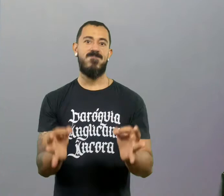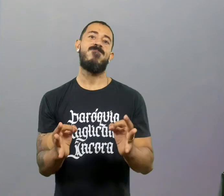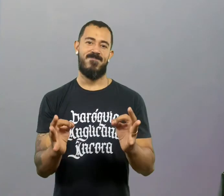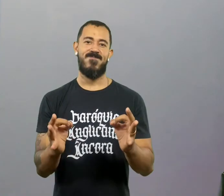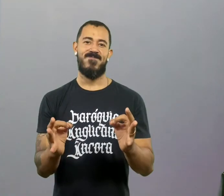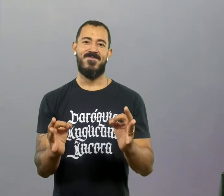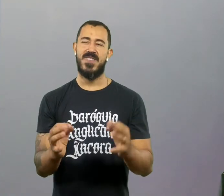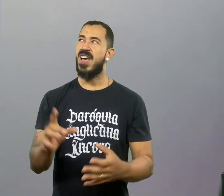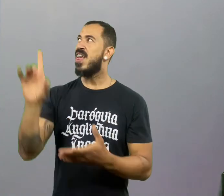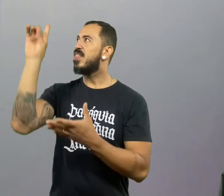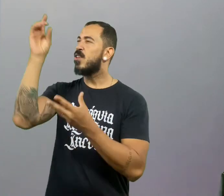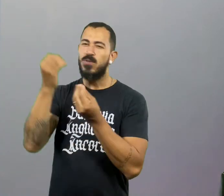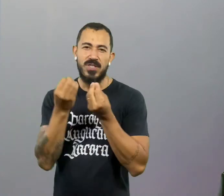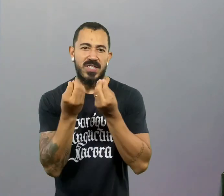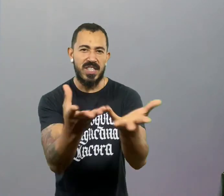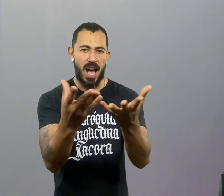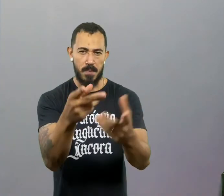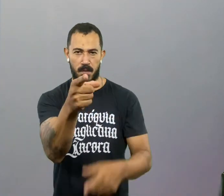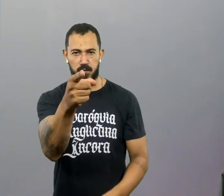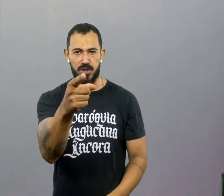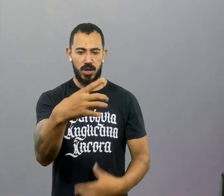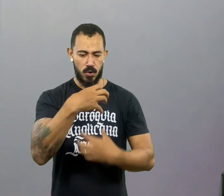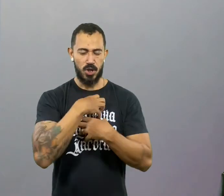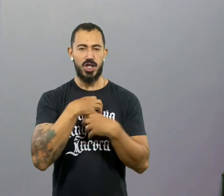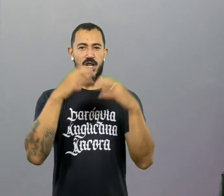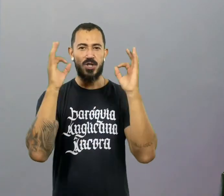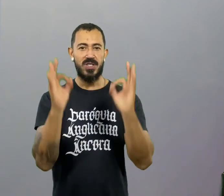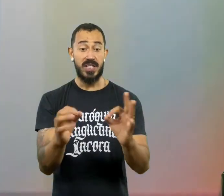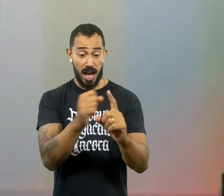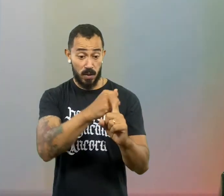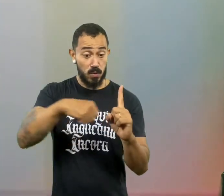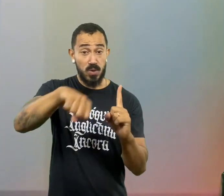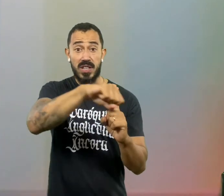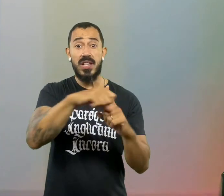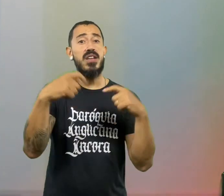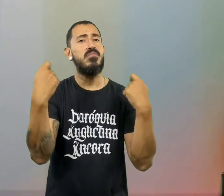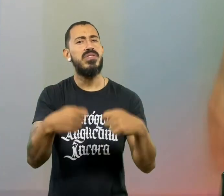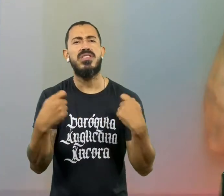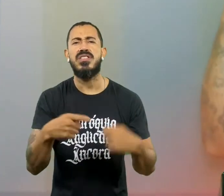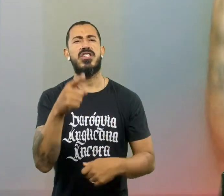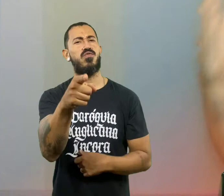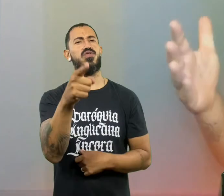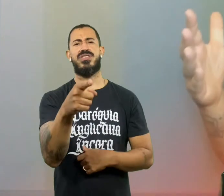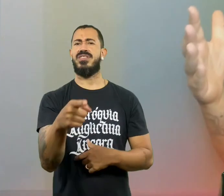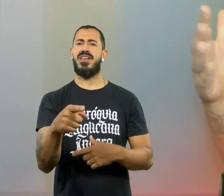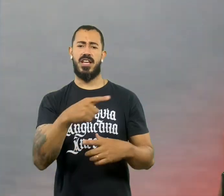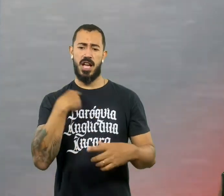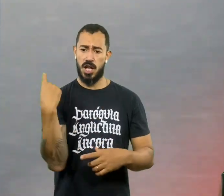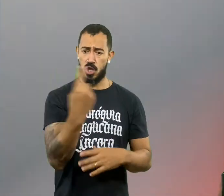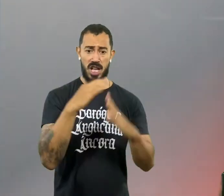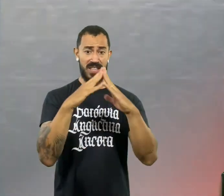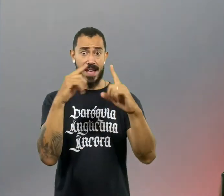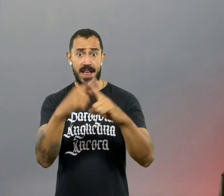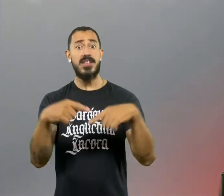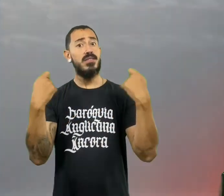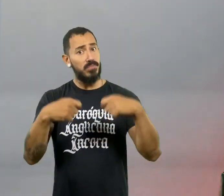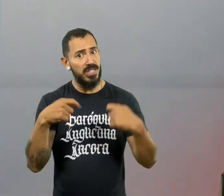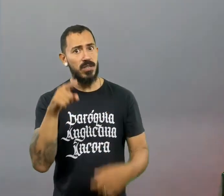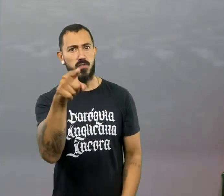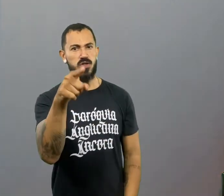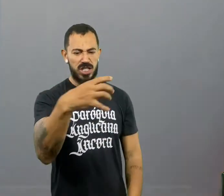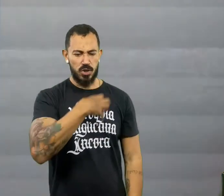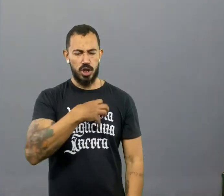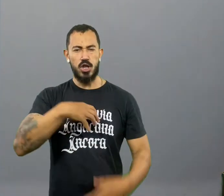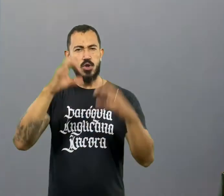e que o Senhor te faça uma pessoa prudente. Nós precisamos disso. A sociedade precisa disso. Essa igreja precisa disso. Eu preciso que você seja uma